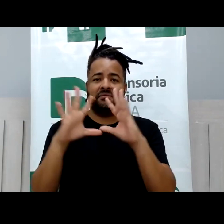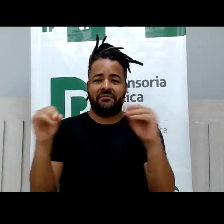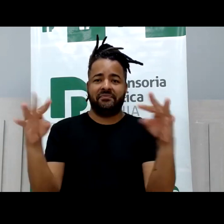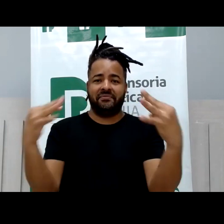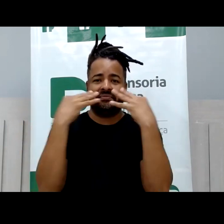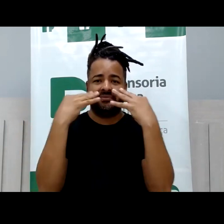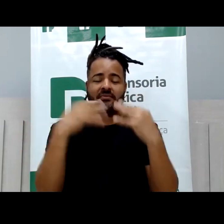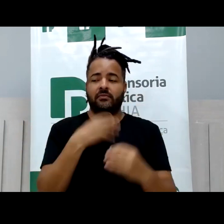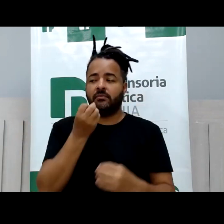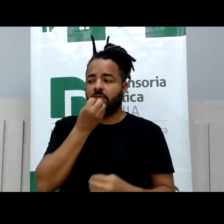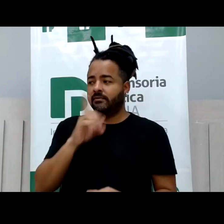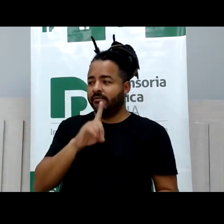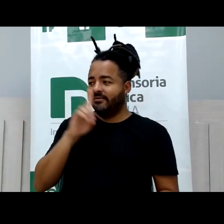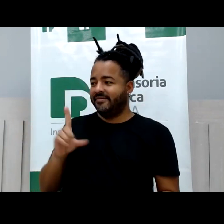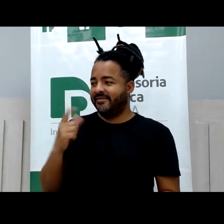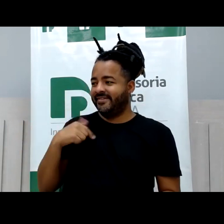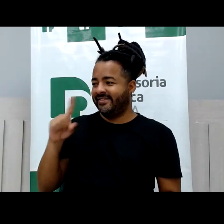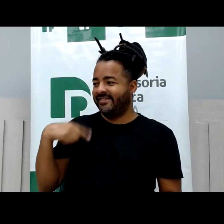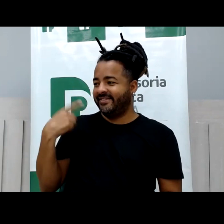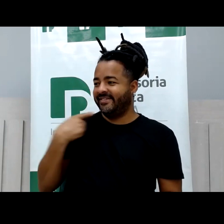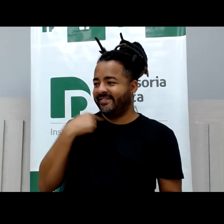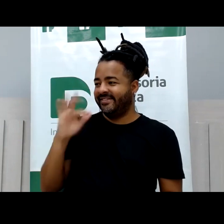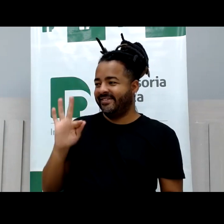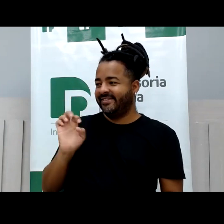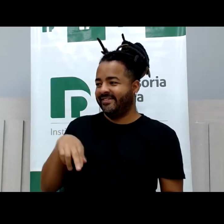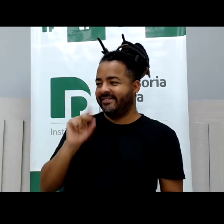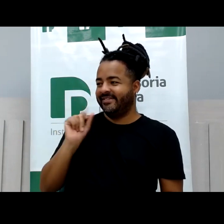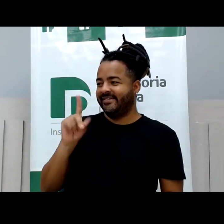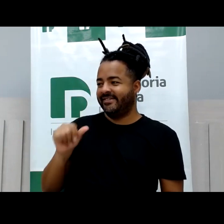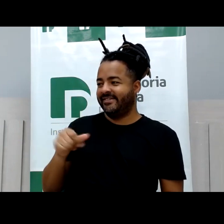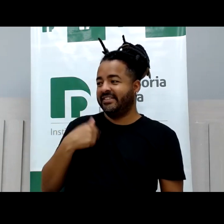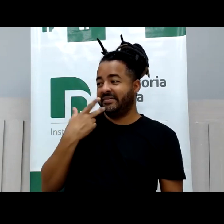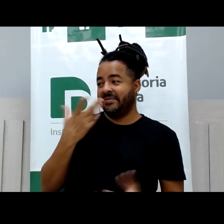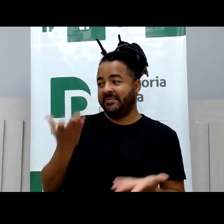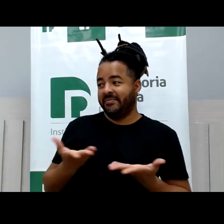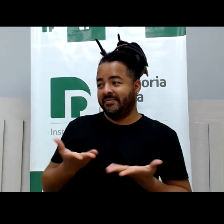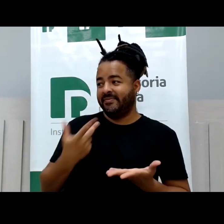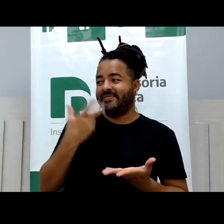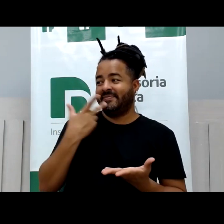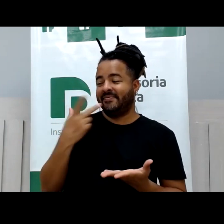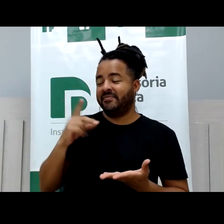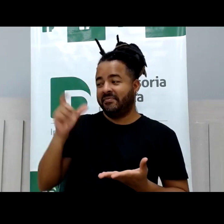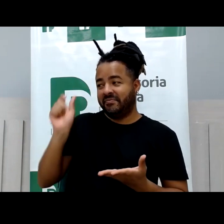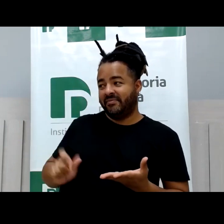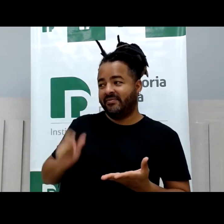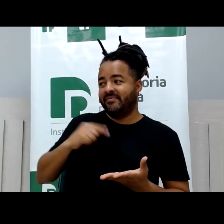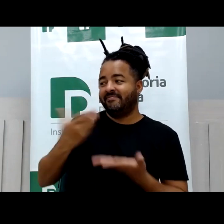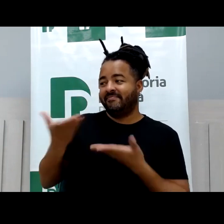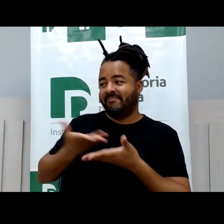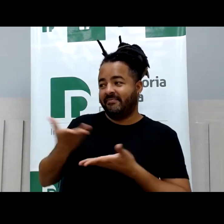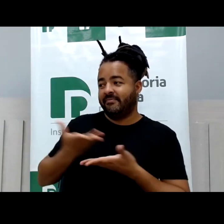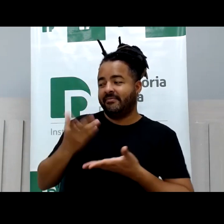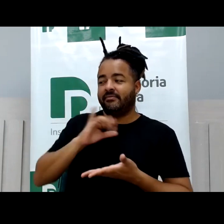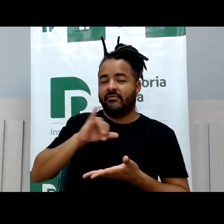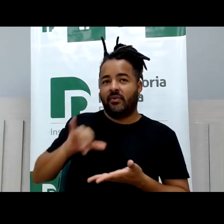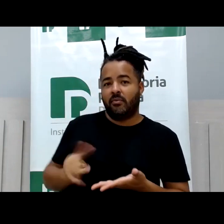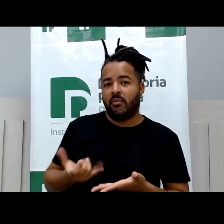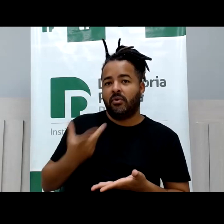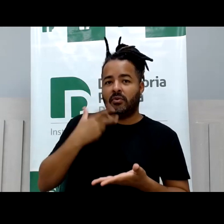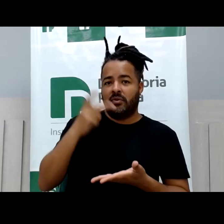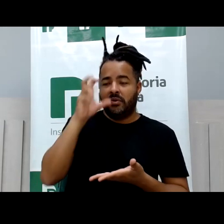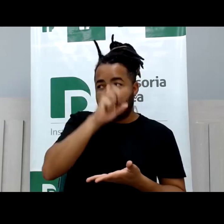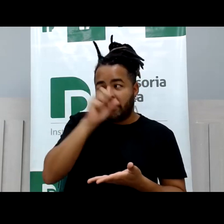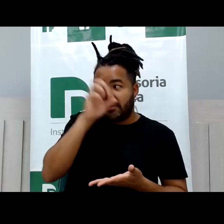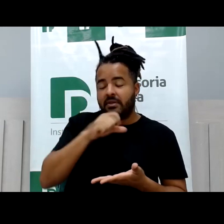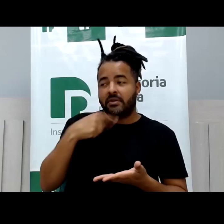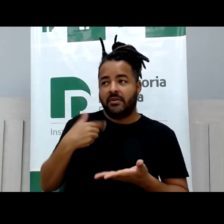Fernanda. Mais uma vez aqui na SDAB, compartilhando aqui, deste momento com a senhora, uma oportunidade de aprendizado, né? Eu sou